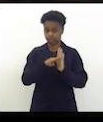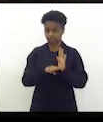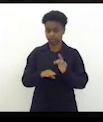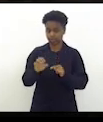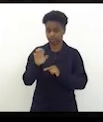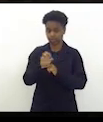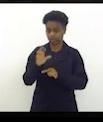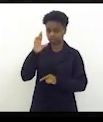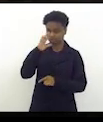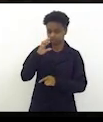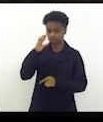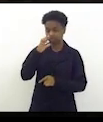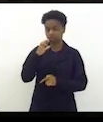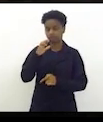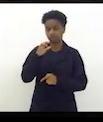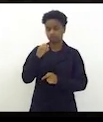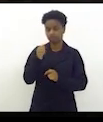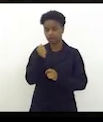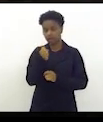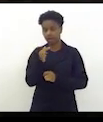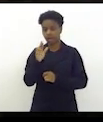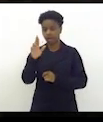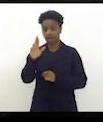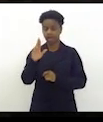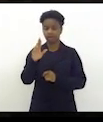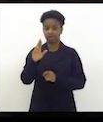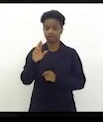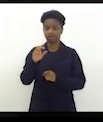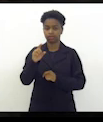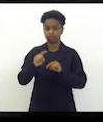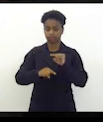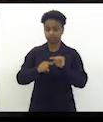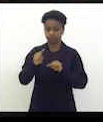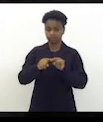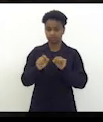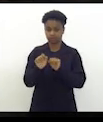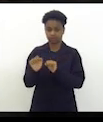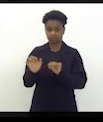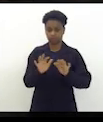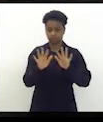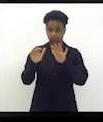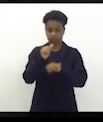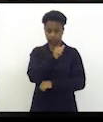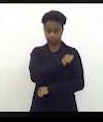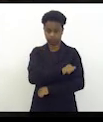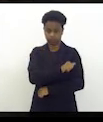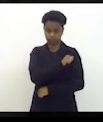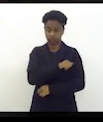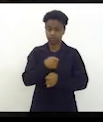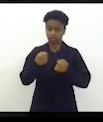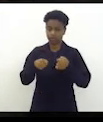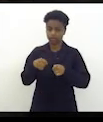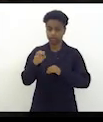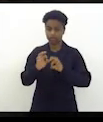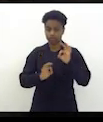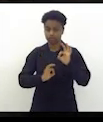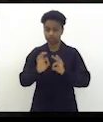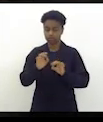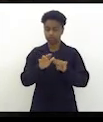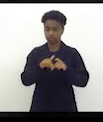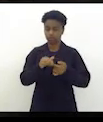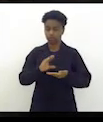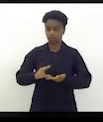monitoramento de partículas sedimentáveis no estado do Rio de Janeiro deverá ser regulamentado pelo